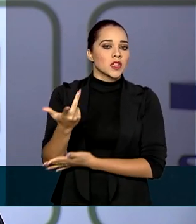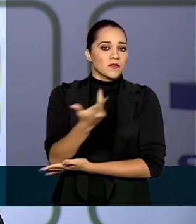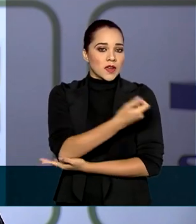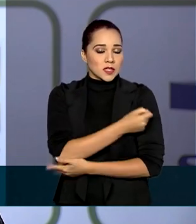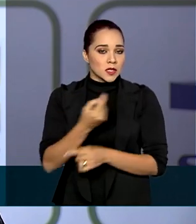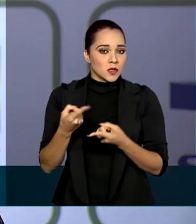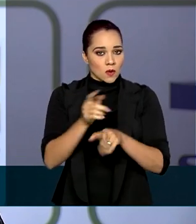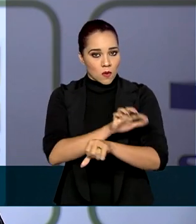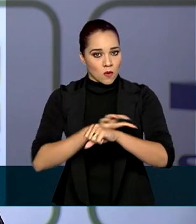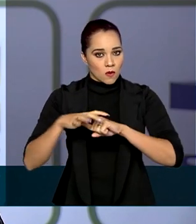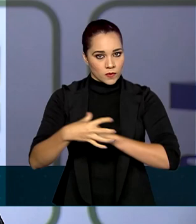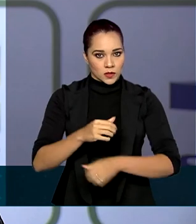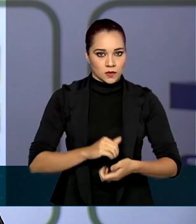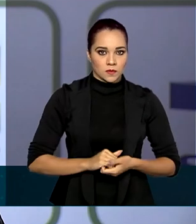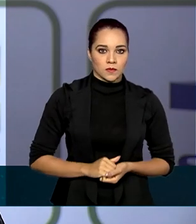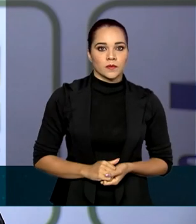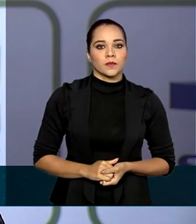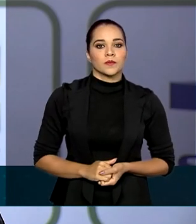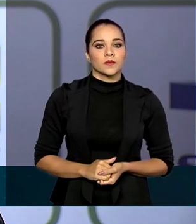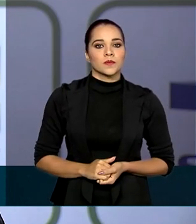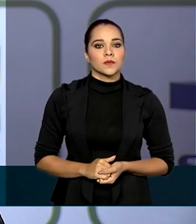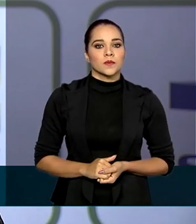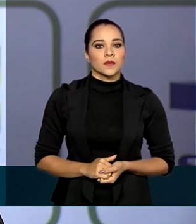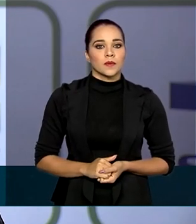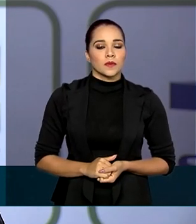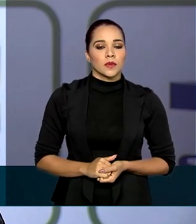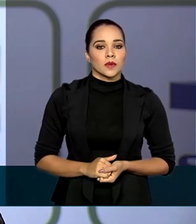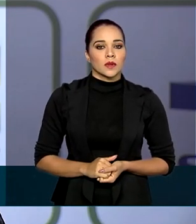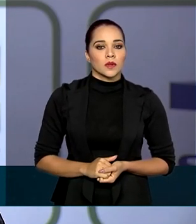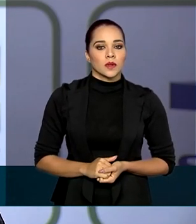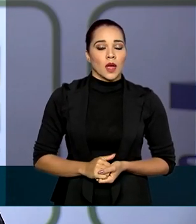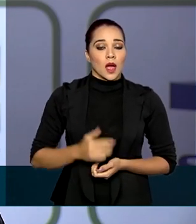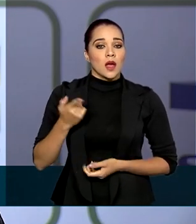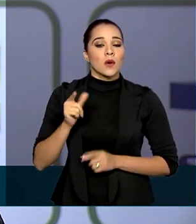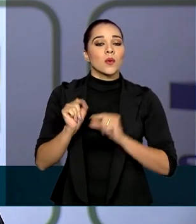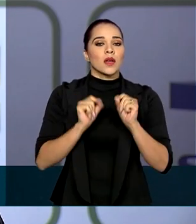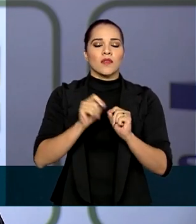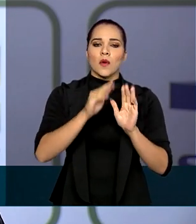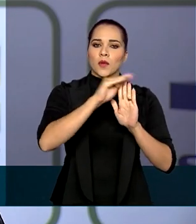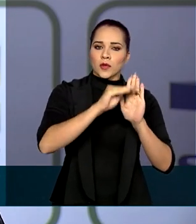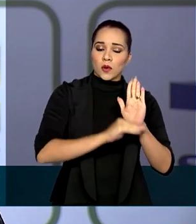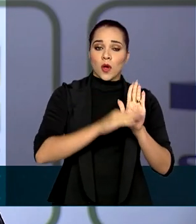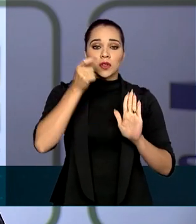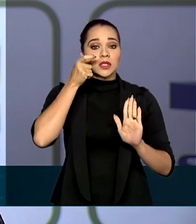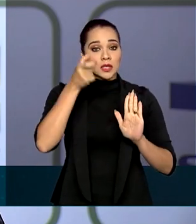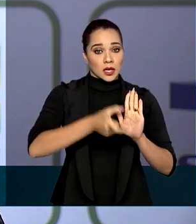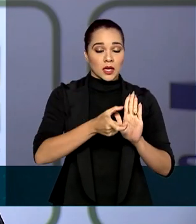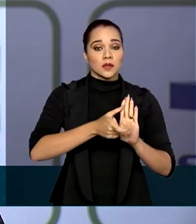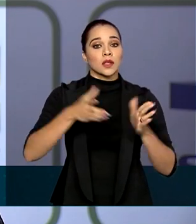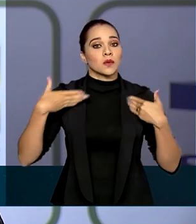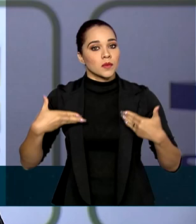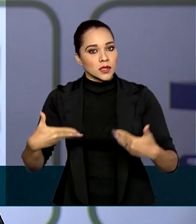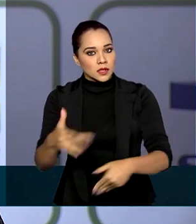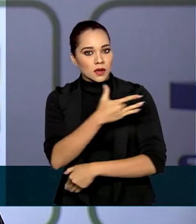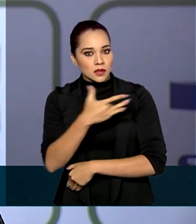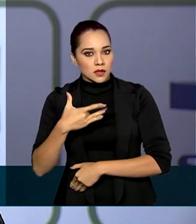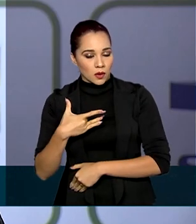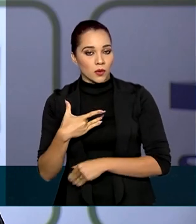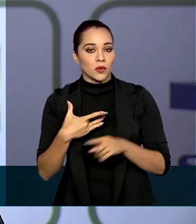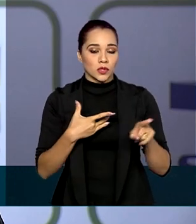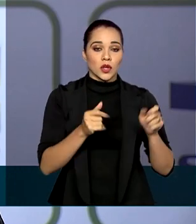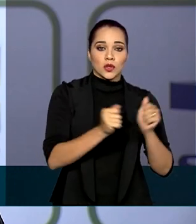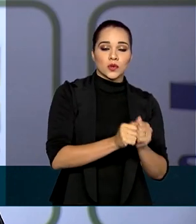contra a Covid-19. Tratou-se de um protocolo de intenção entre o Ministério da Saúde